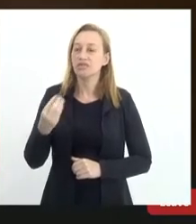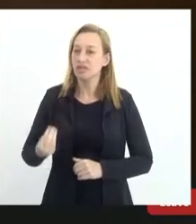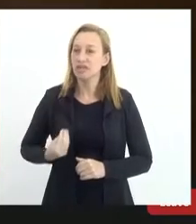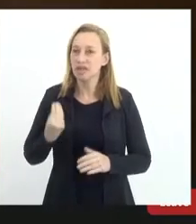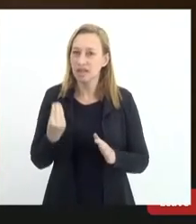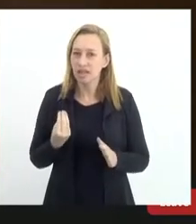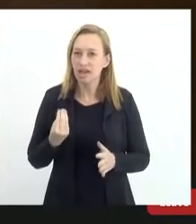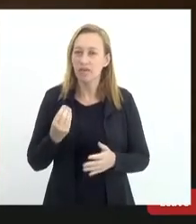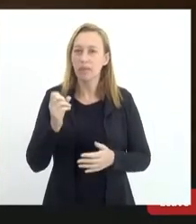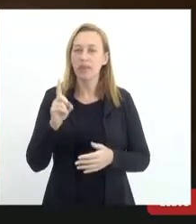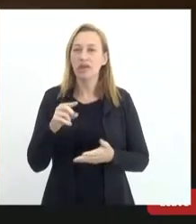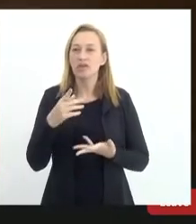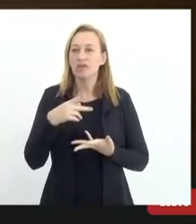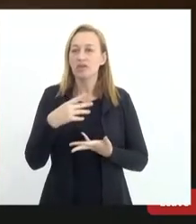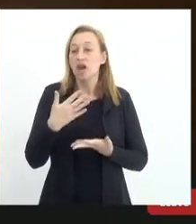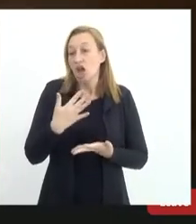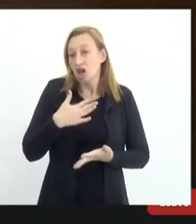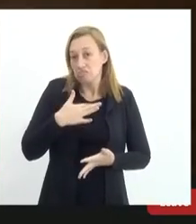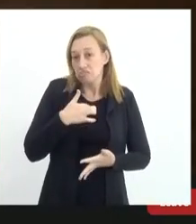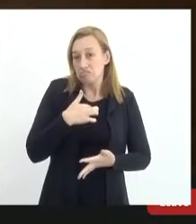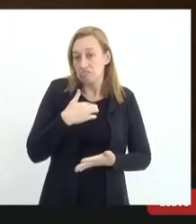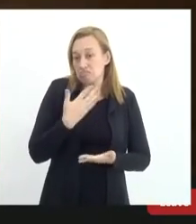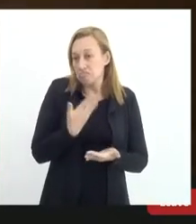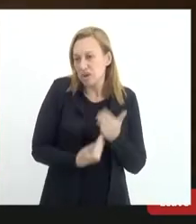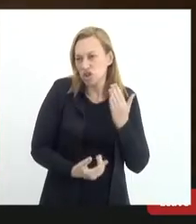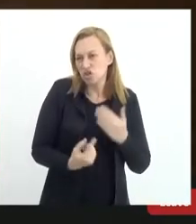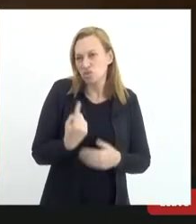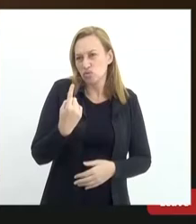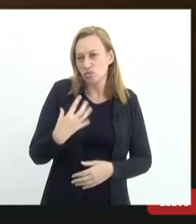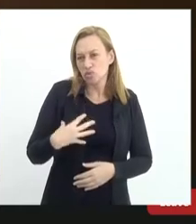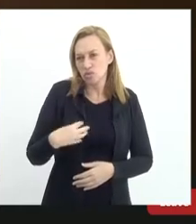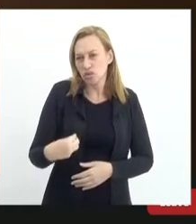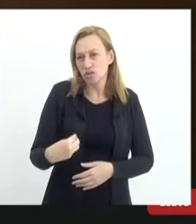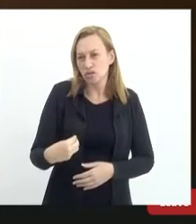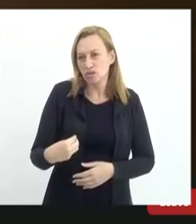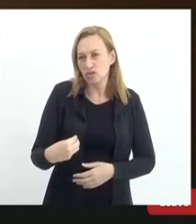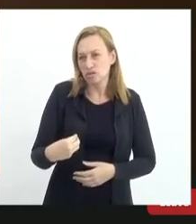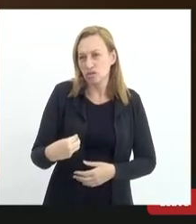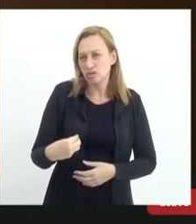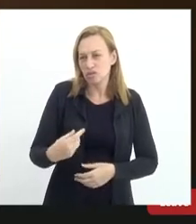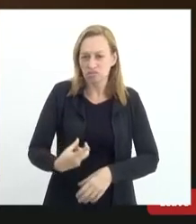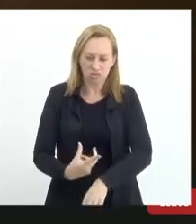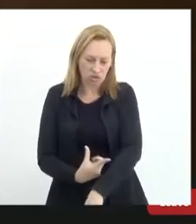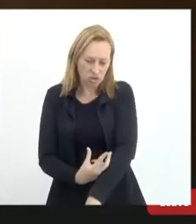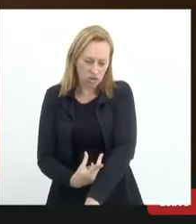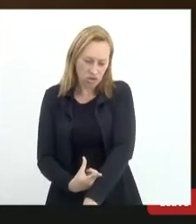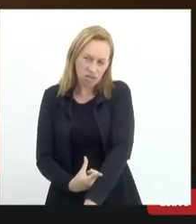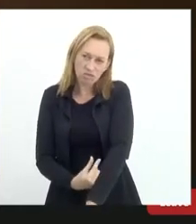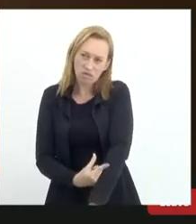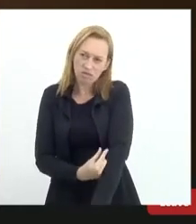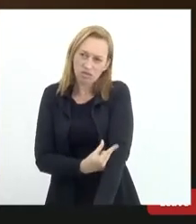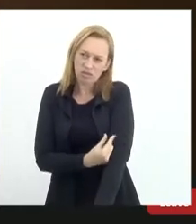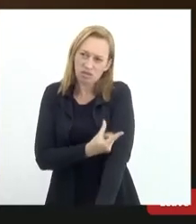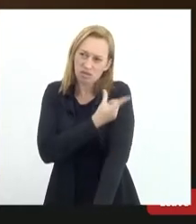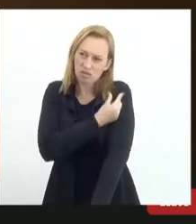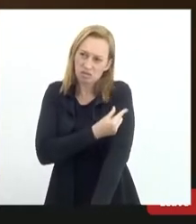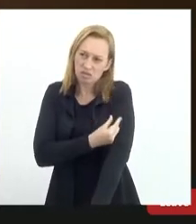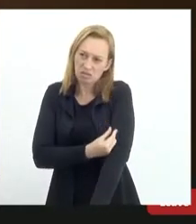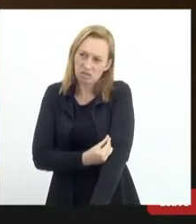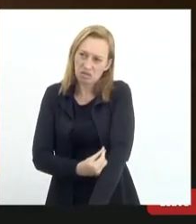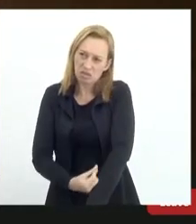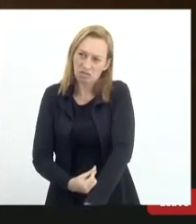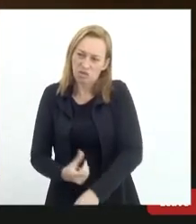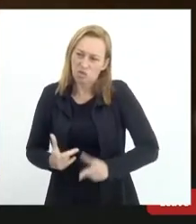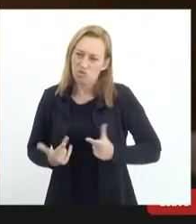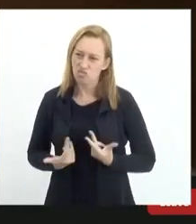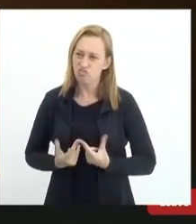dizer o seguinte, eu perdi meu filho para uma leucemia muito grave, muito rara e em